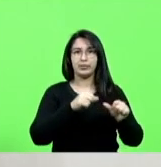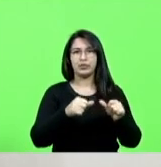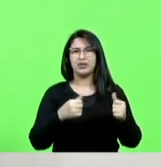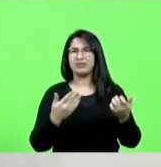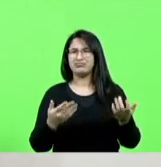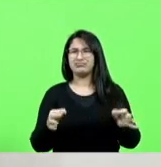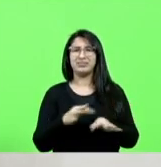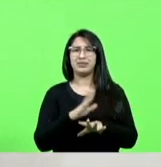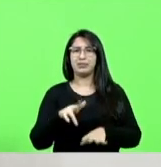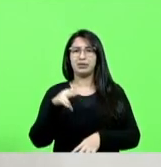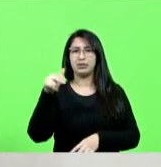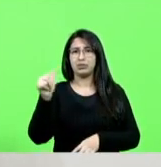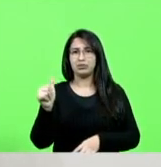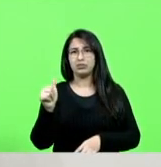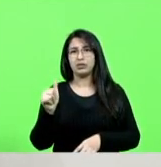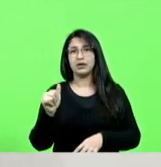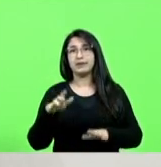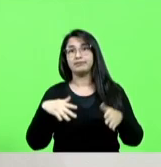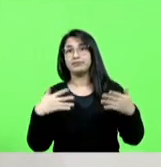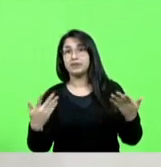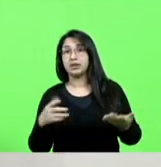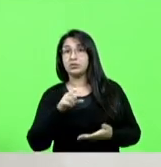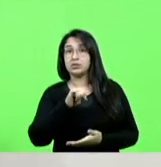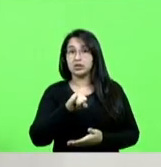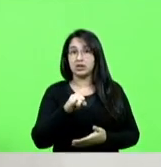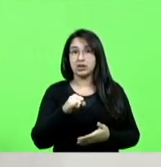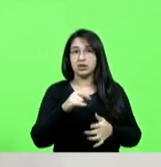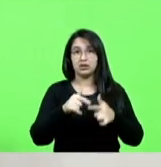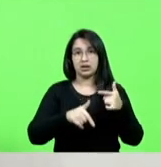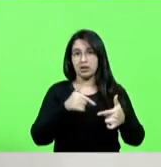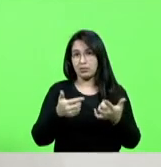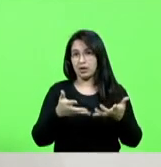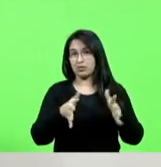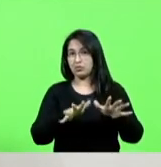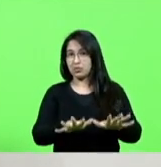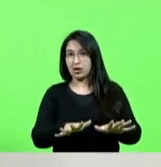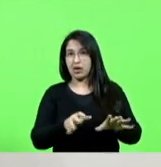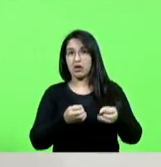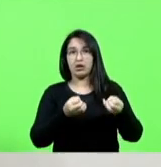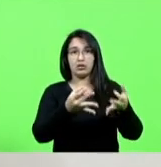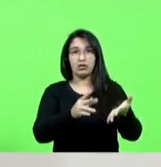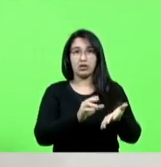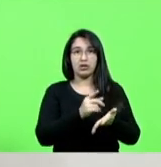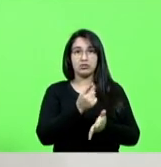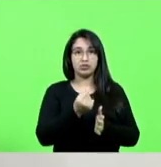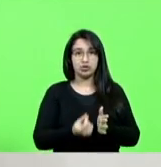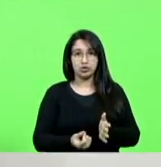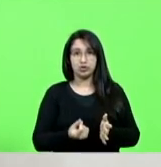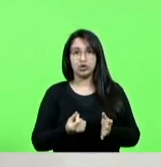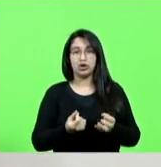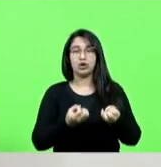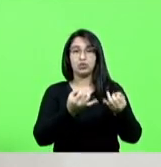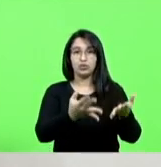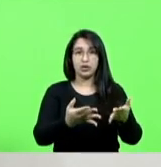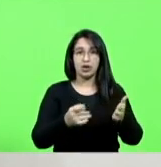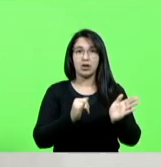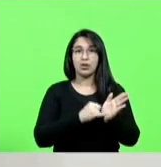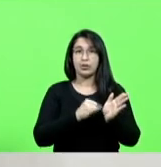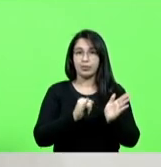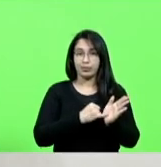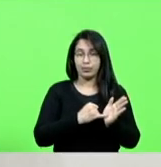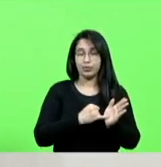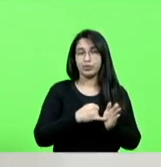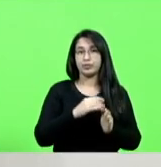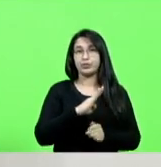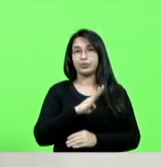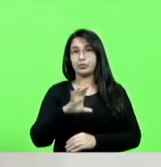termina nunca então se não quer fazer os cento de eventos não quer dar o dinheiro não quer retribuir os impostos que os blumenauenses pagam para